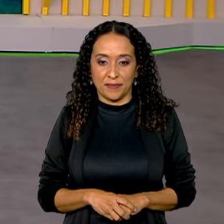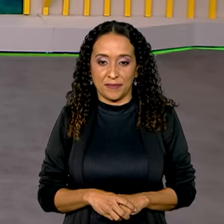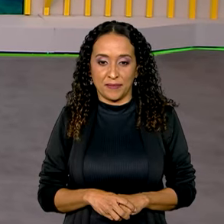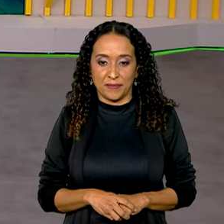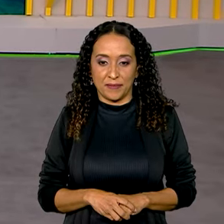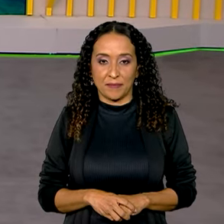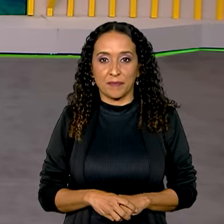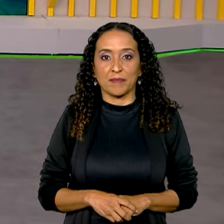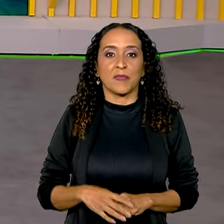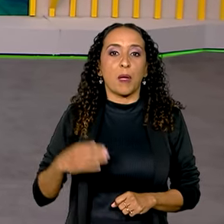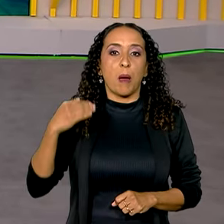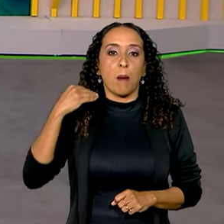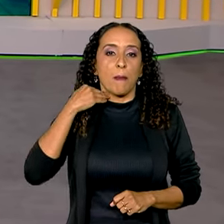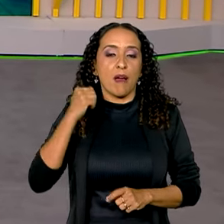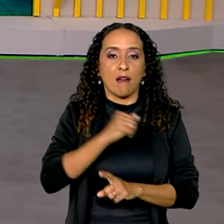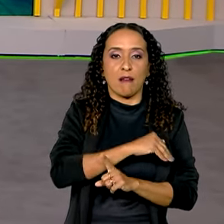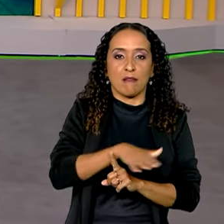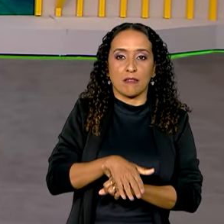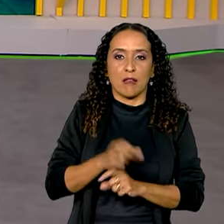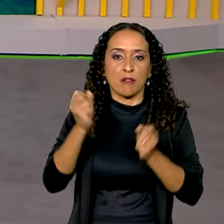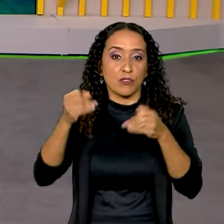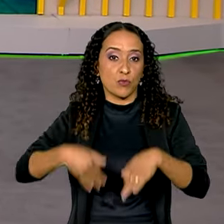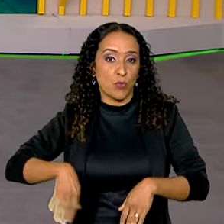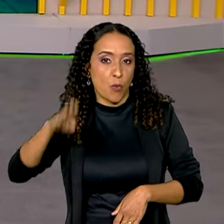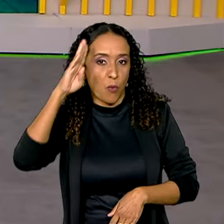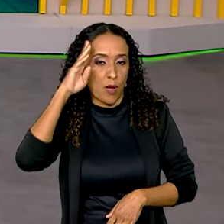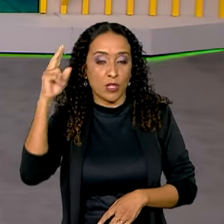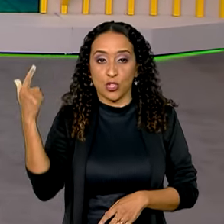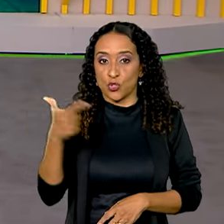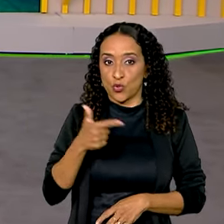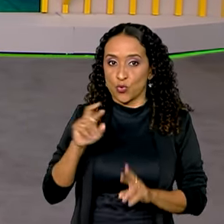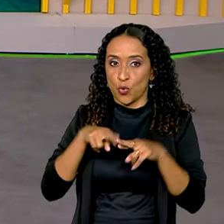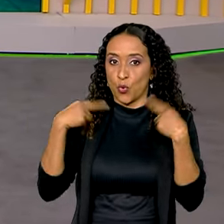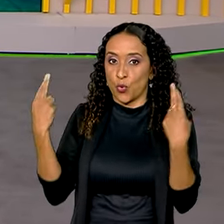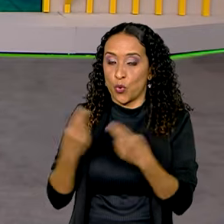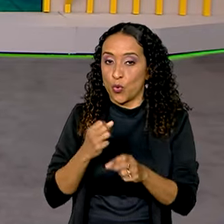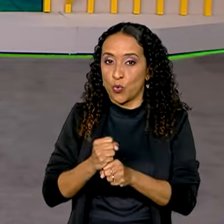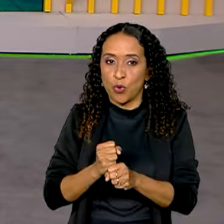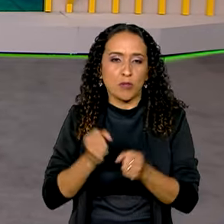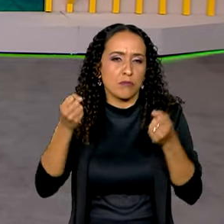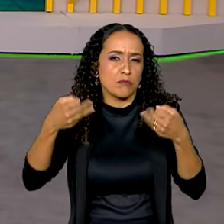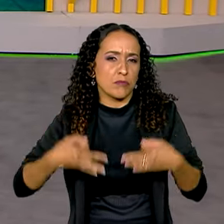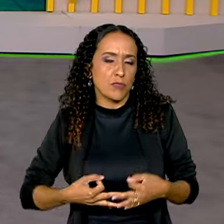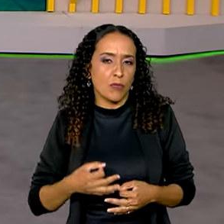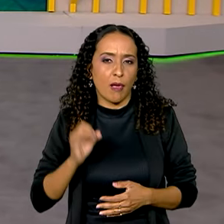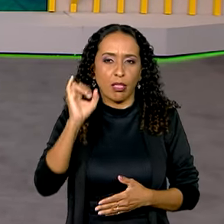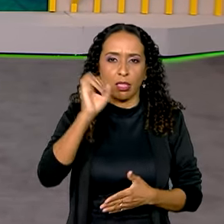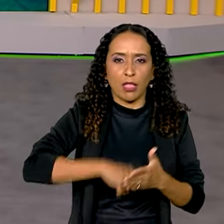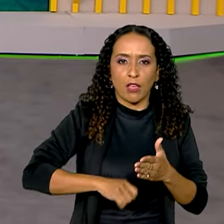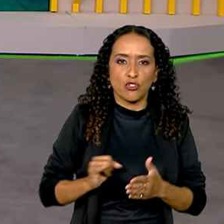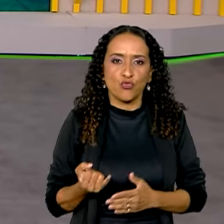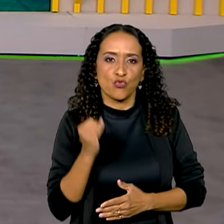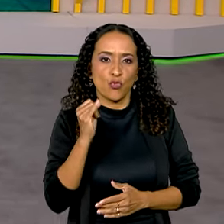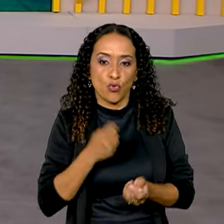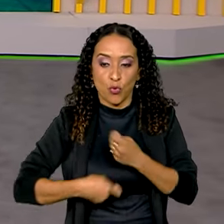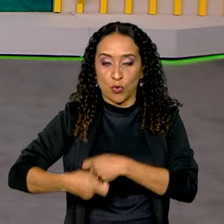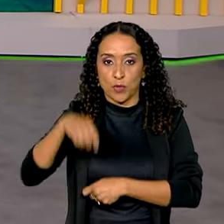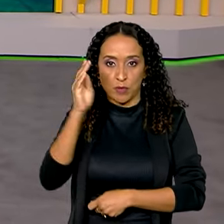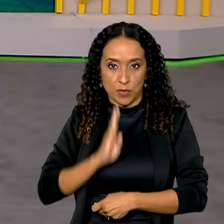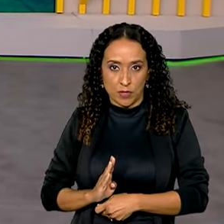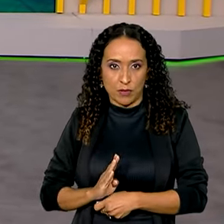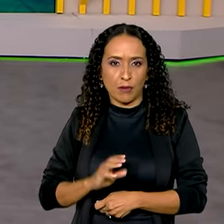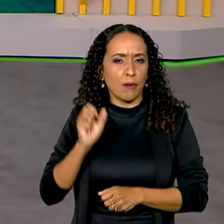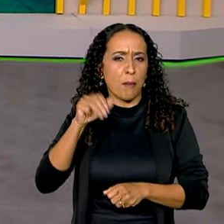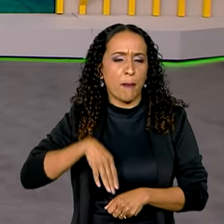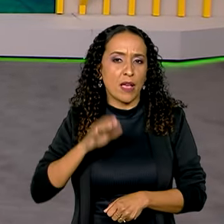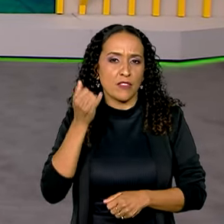O Banco Central encerrou nesta quarta, segunda reunião do ano para definir a taxa de juros da economia brasileira. E